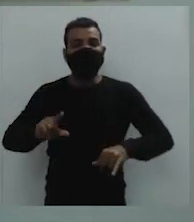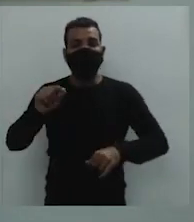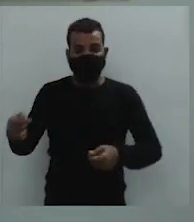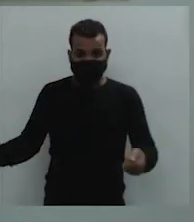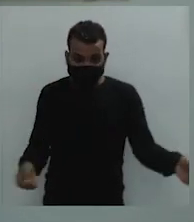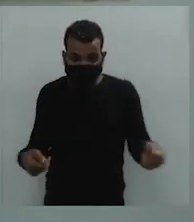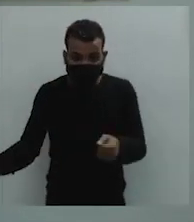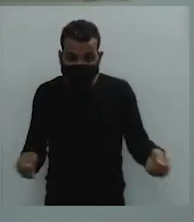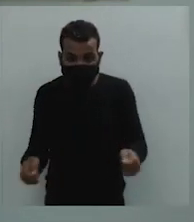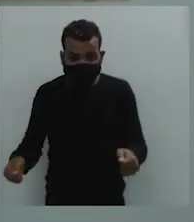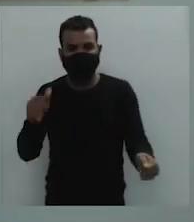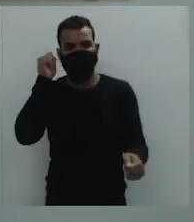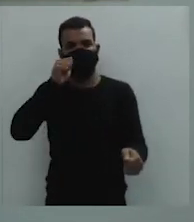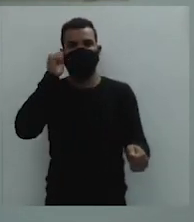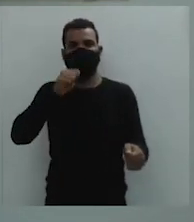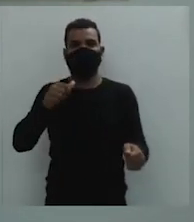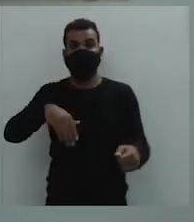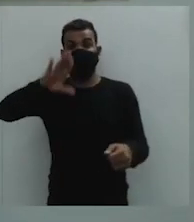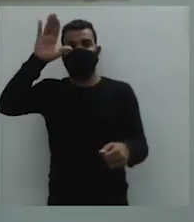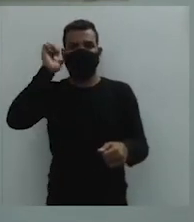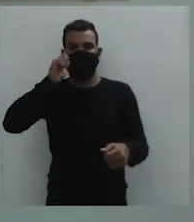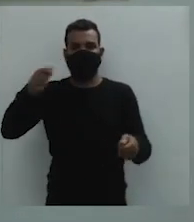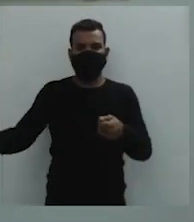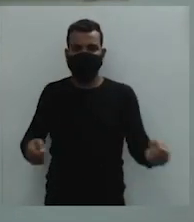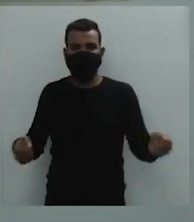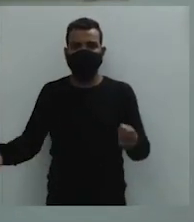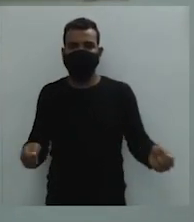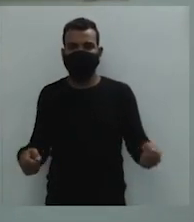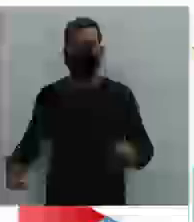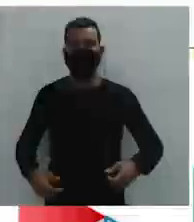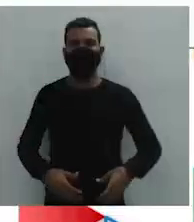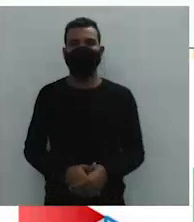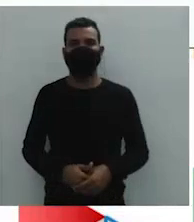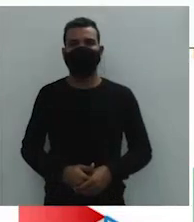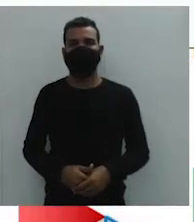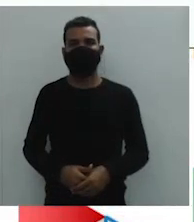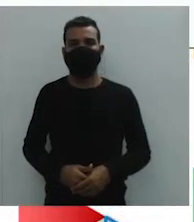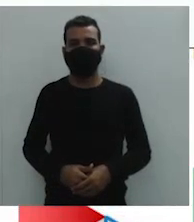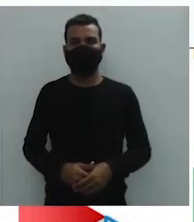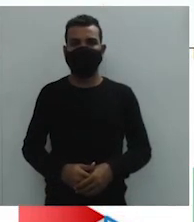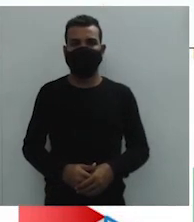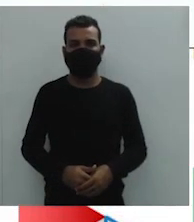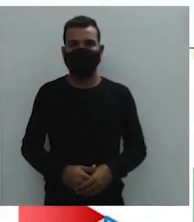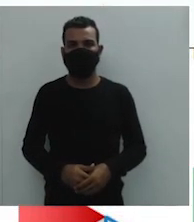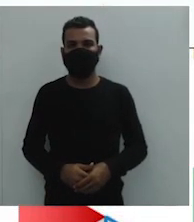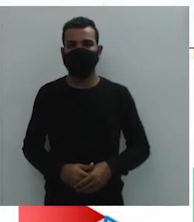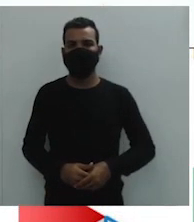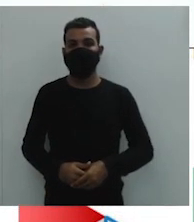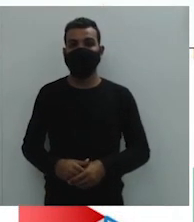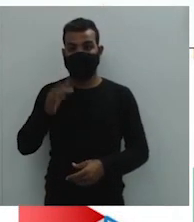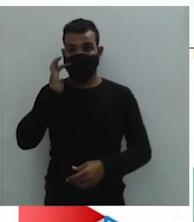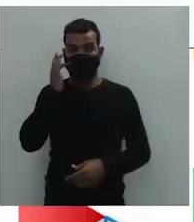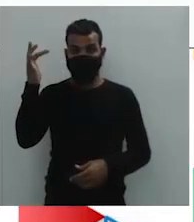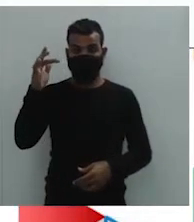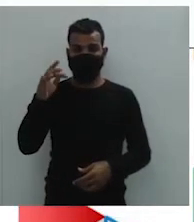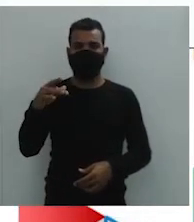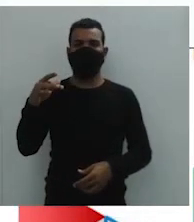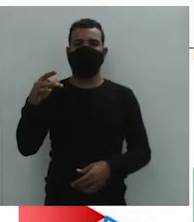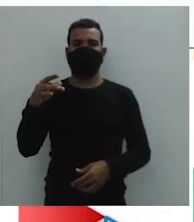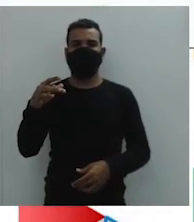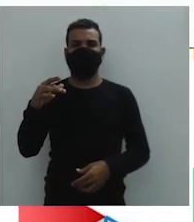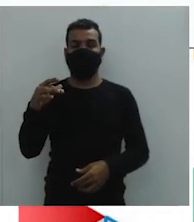do aluvial eram as mulheres, viu? O ciclo da mineração, a exploração do ouro e pedras